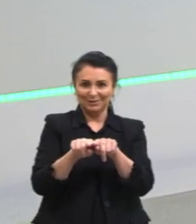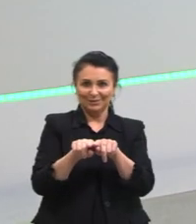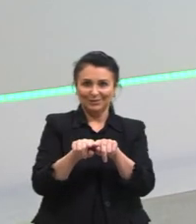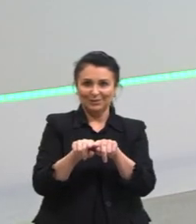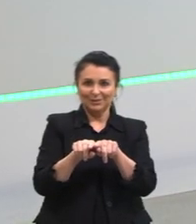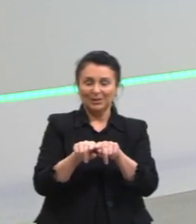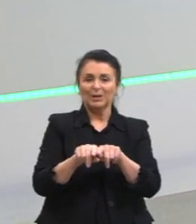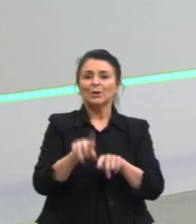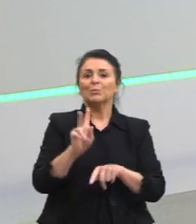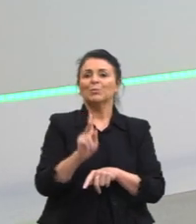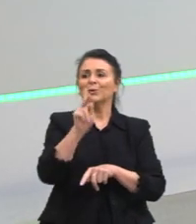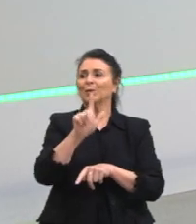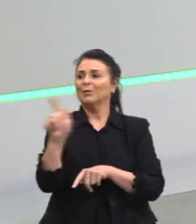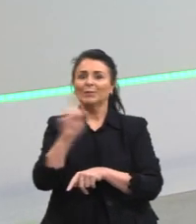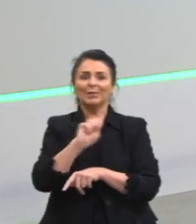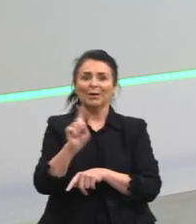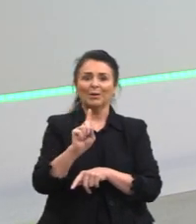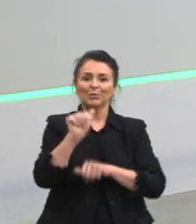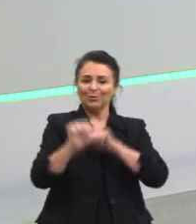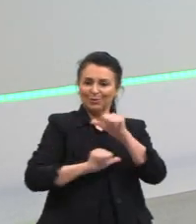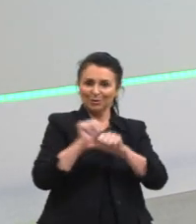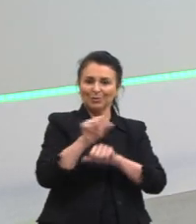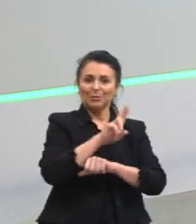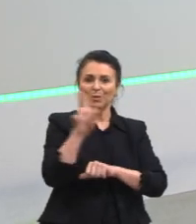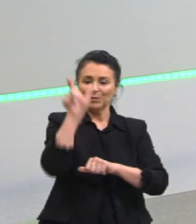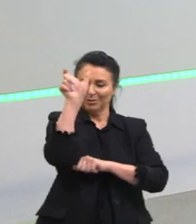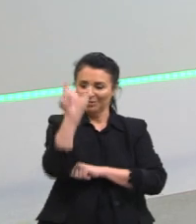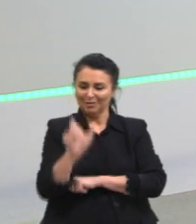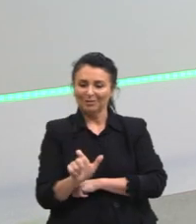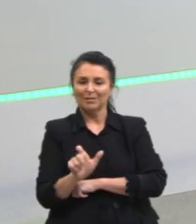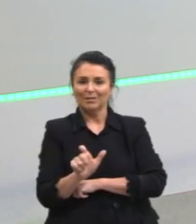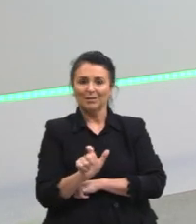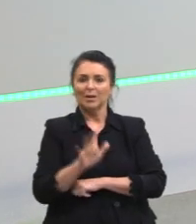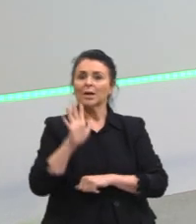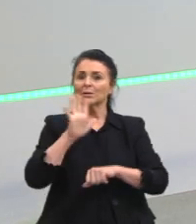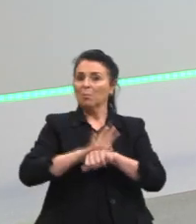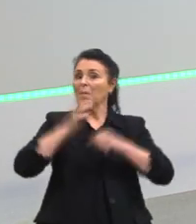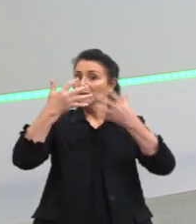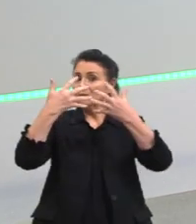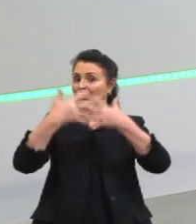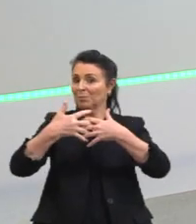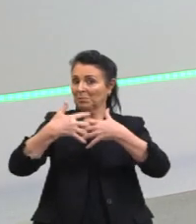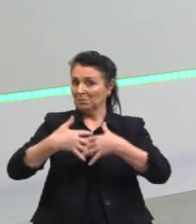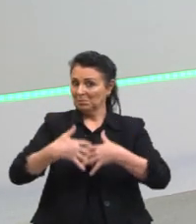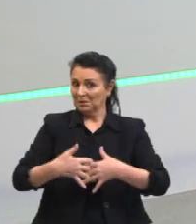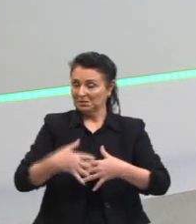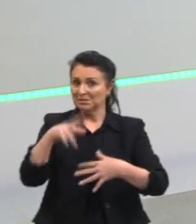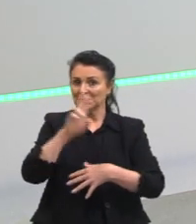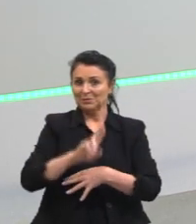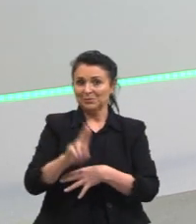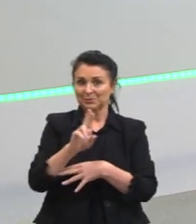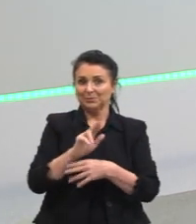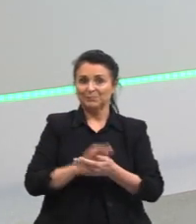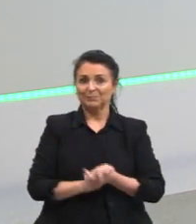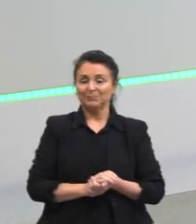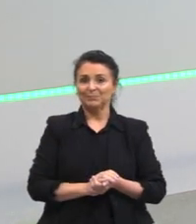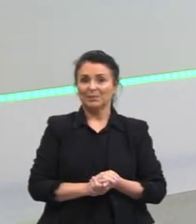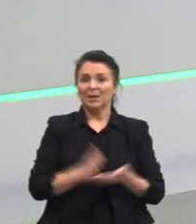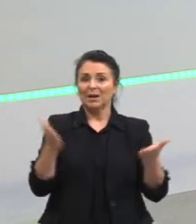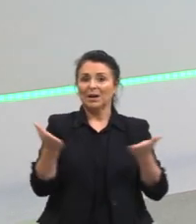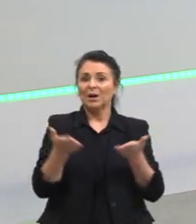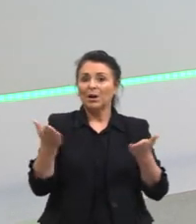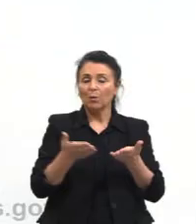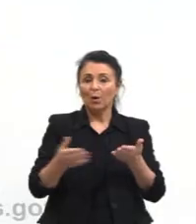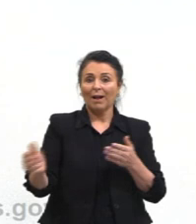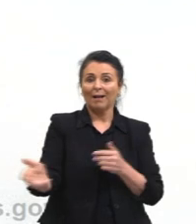a gente começou a dar nome de pessoas para unidades de medidas que são mais complexas, que são maiores. Bom, então, agora